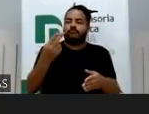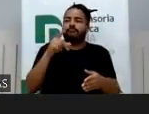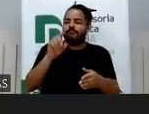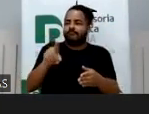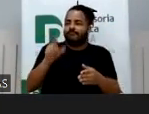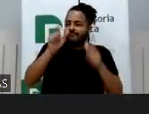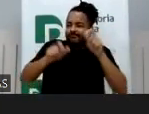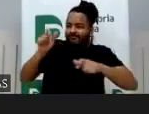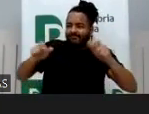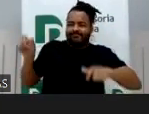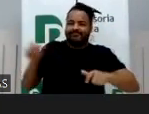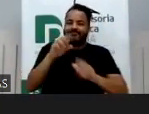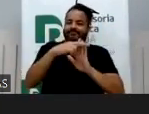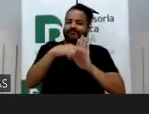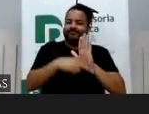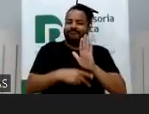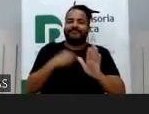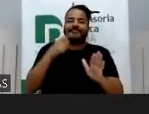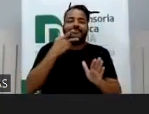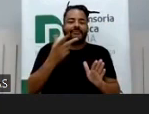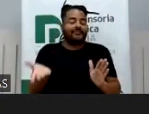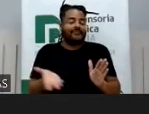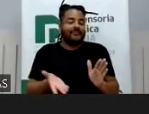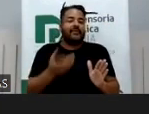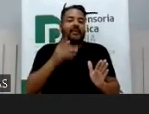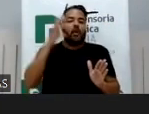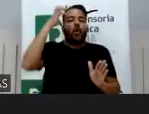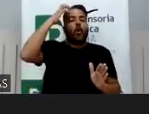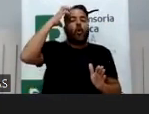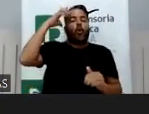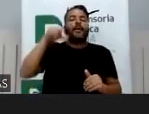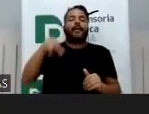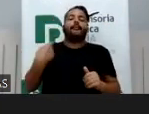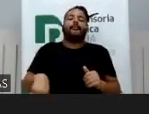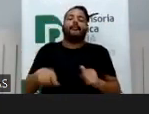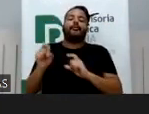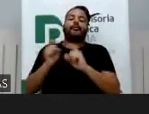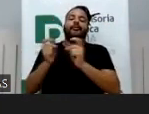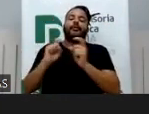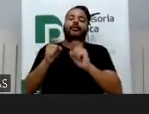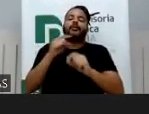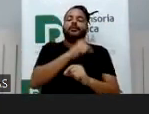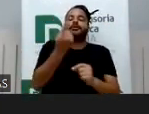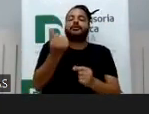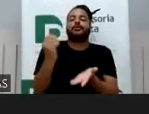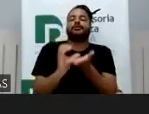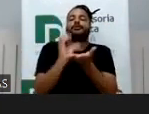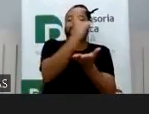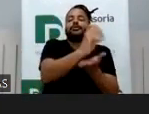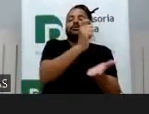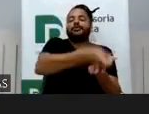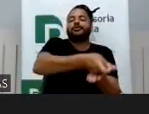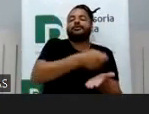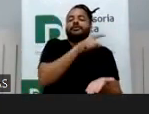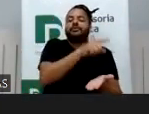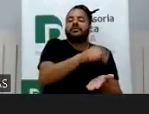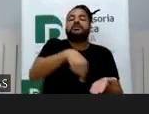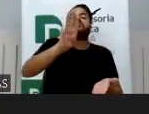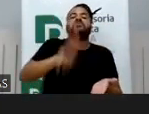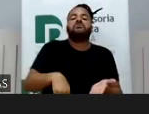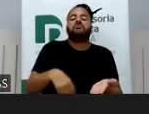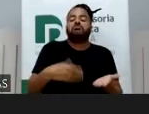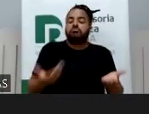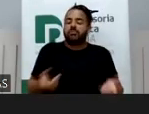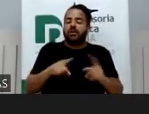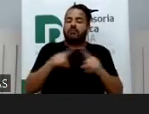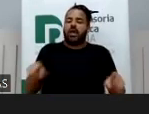é objetivo, em regra, você não precisaria discutir a culpa para o dever de indenizar. só que, no campo do